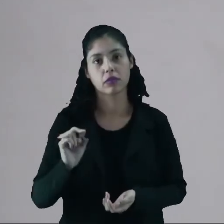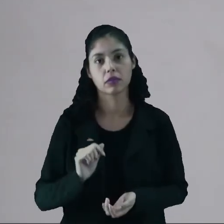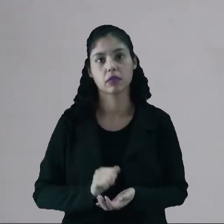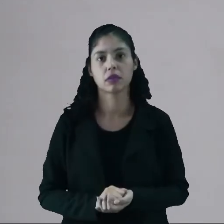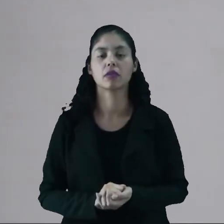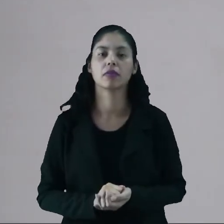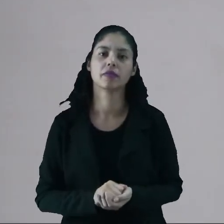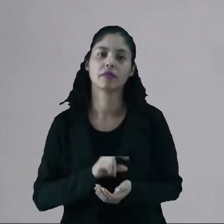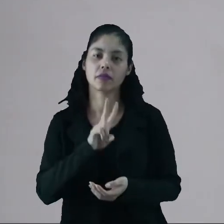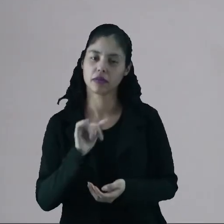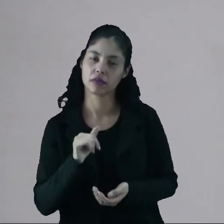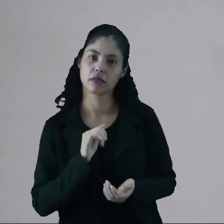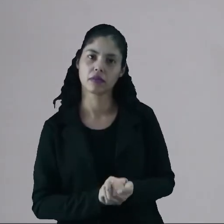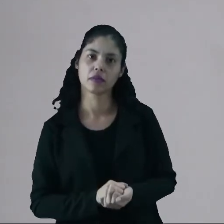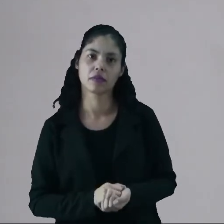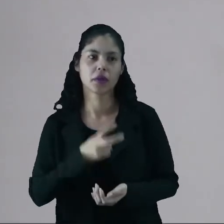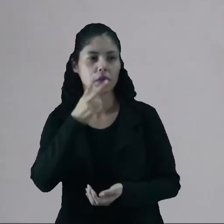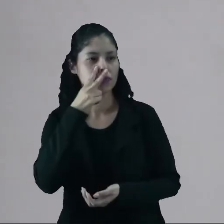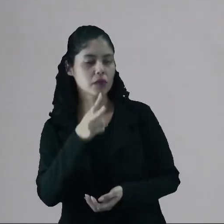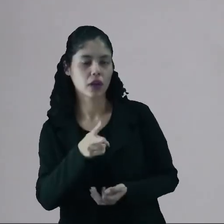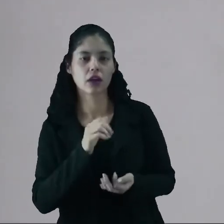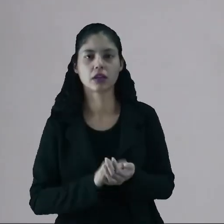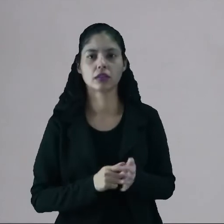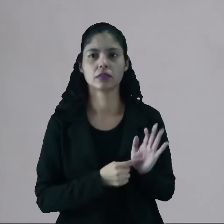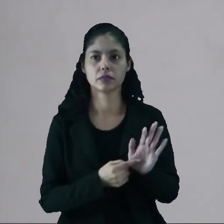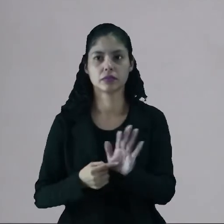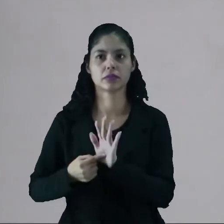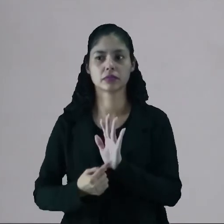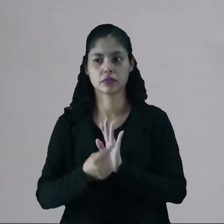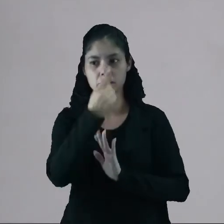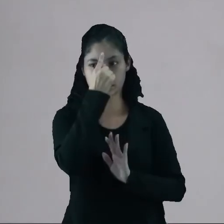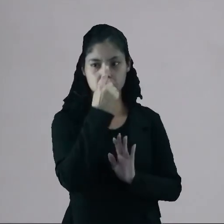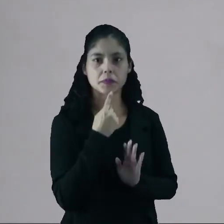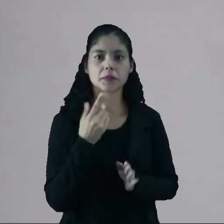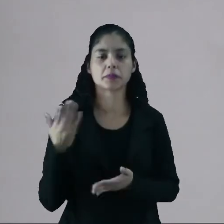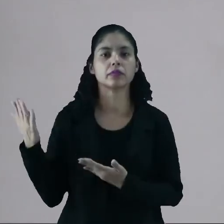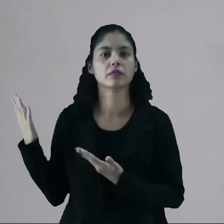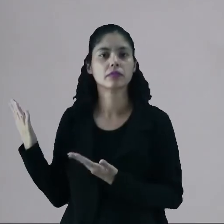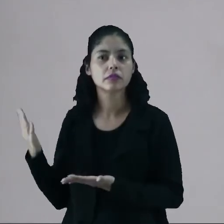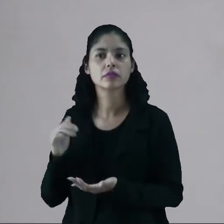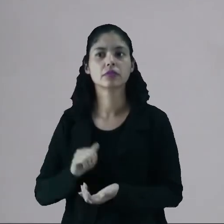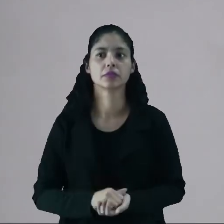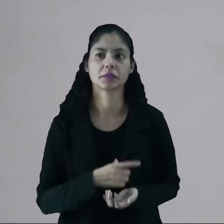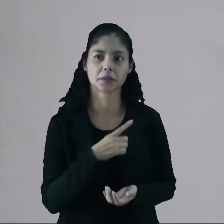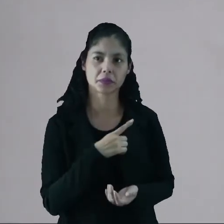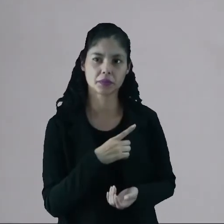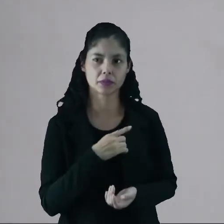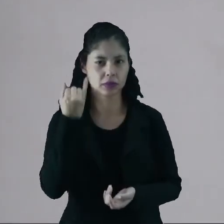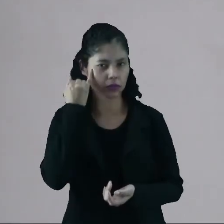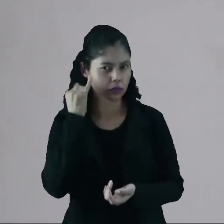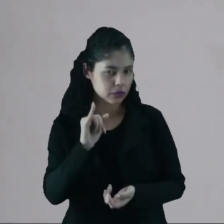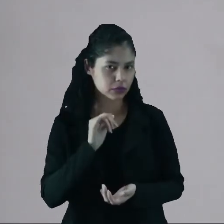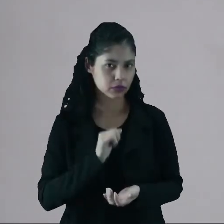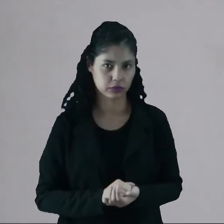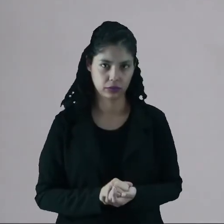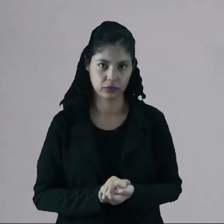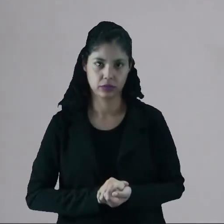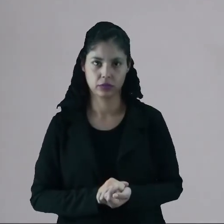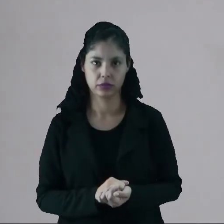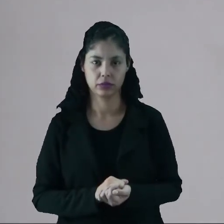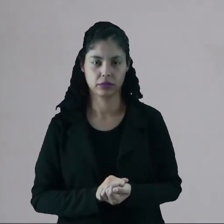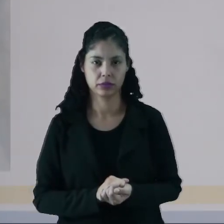seu ateliê e vai para o ar livre. Eu quero só mostrar aqui mais uma imagem para você, para você ter essa ideia do